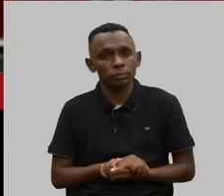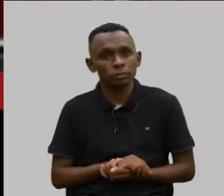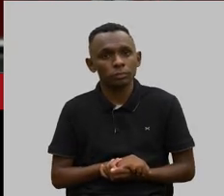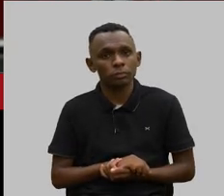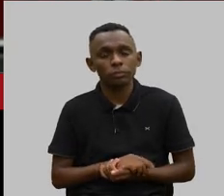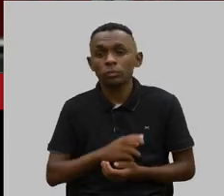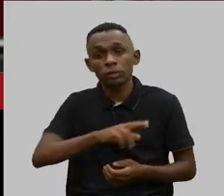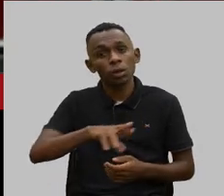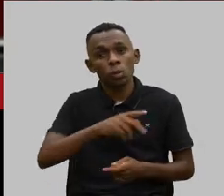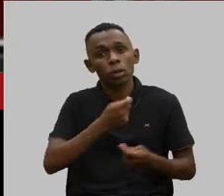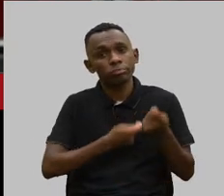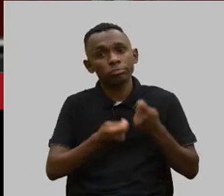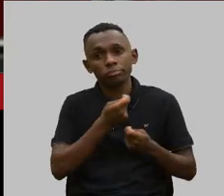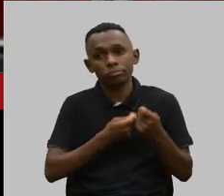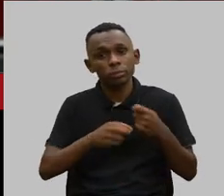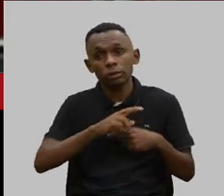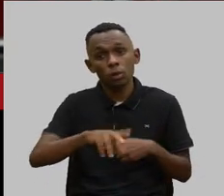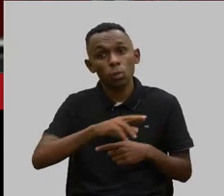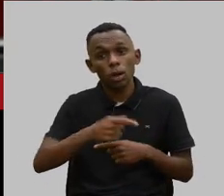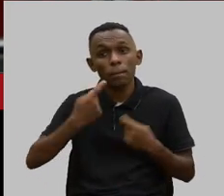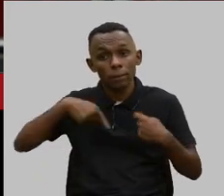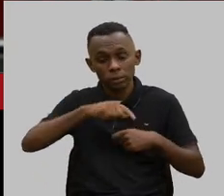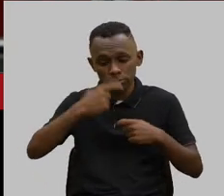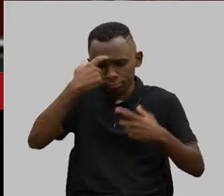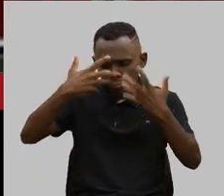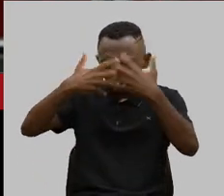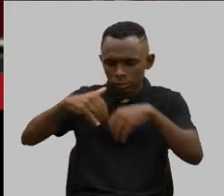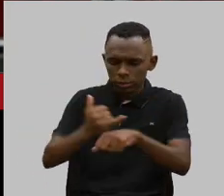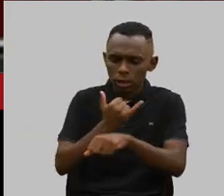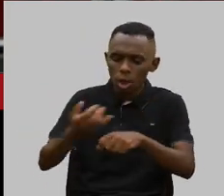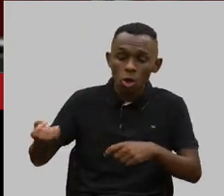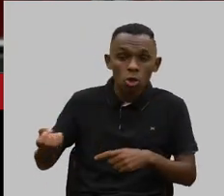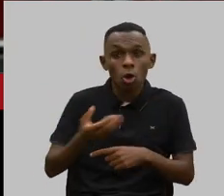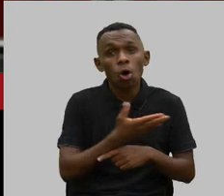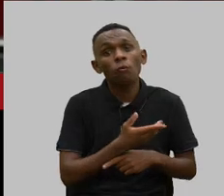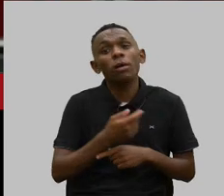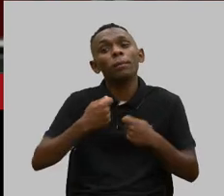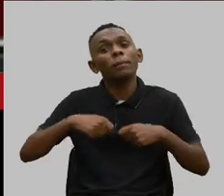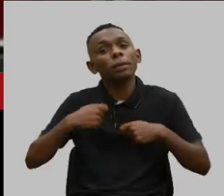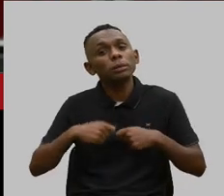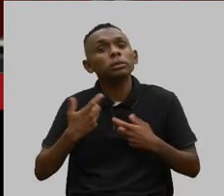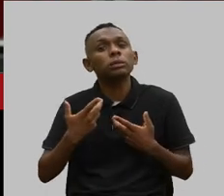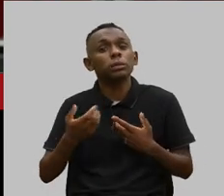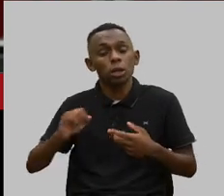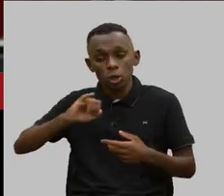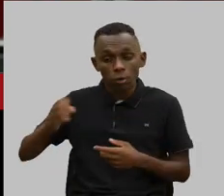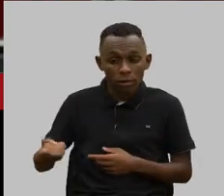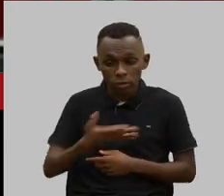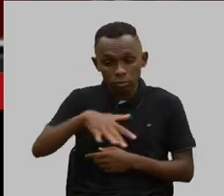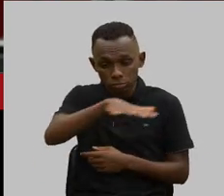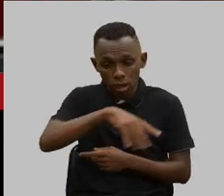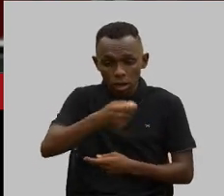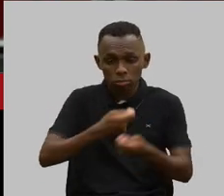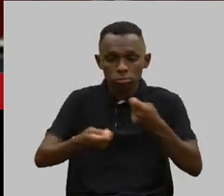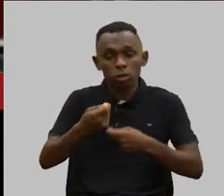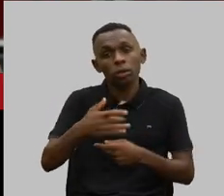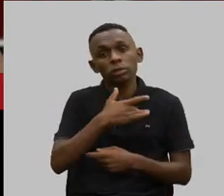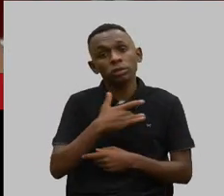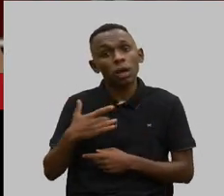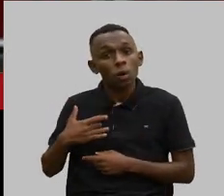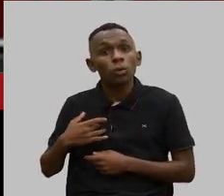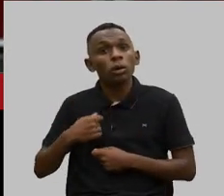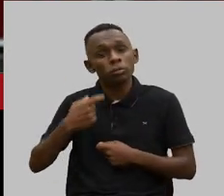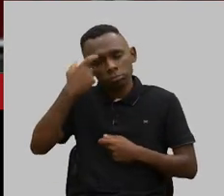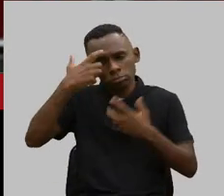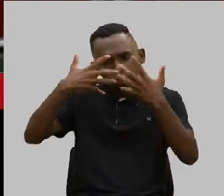mercado, não é mercado. Temos que pensar em novas estratégias, temos que pensar em inovação para esse mercado de saúde. Precisamos pensar em